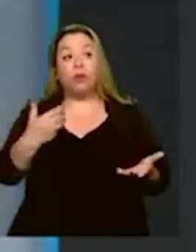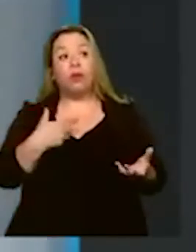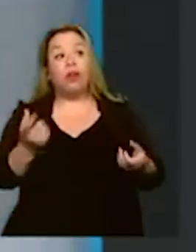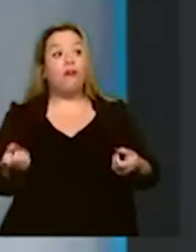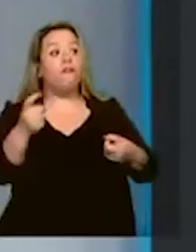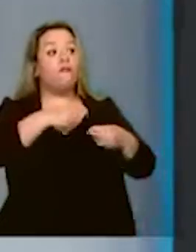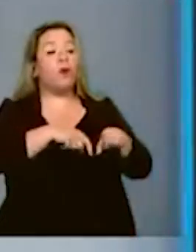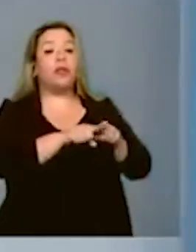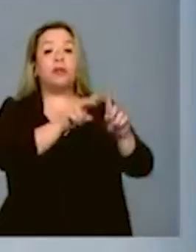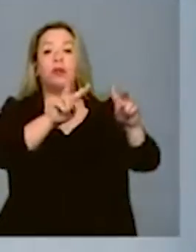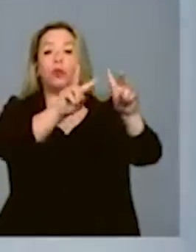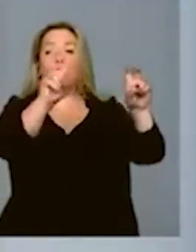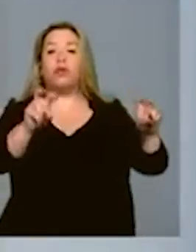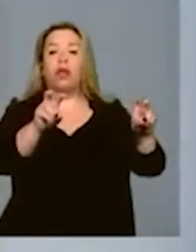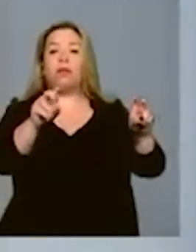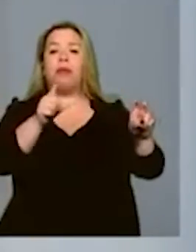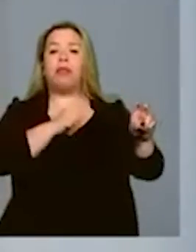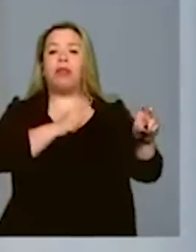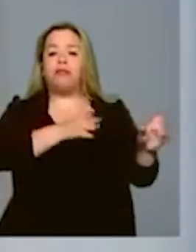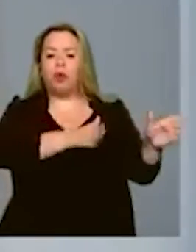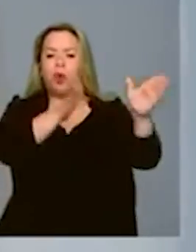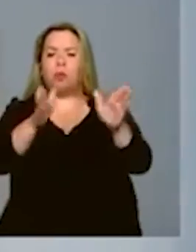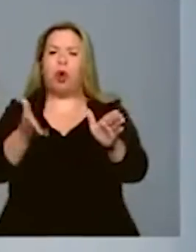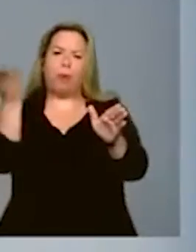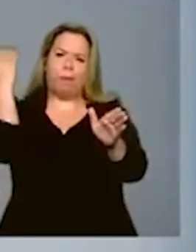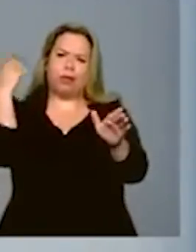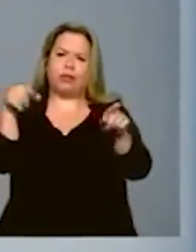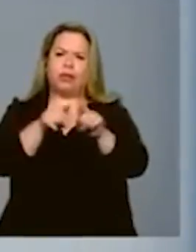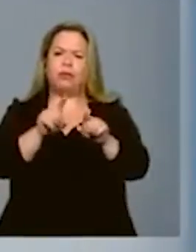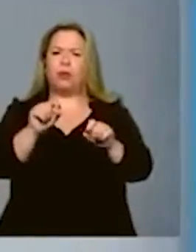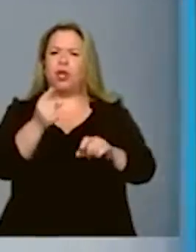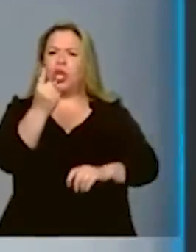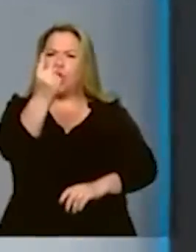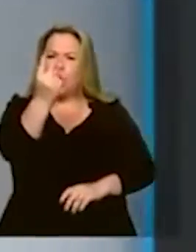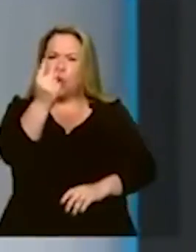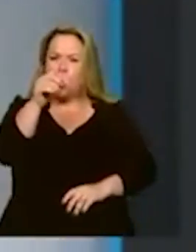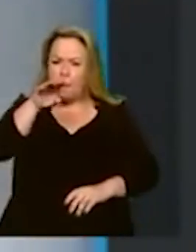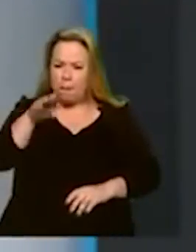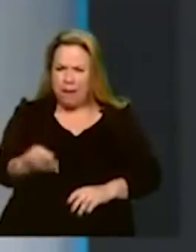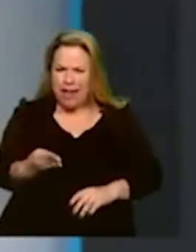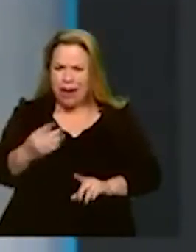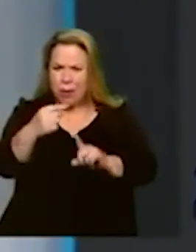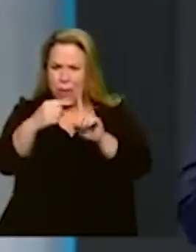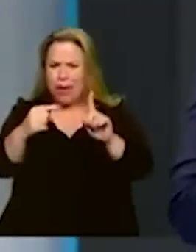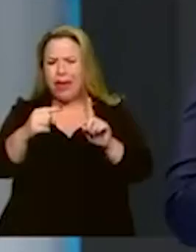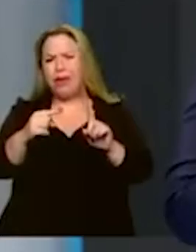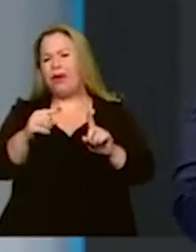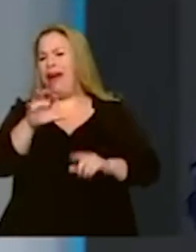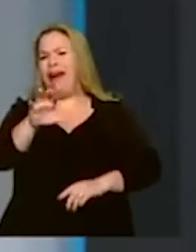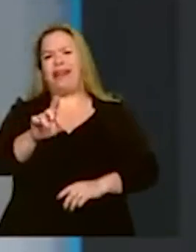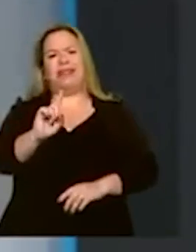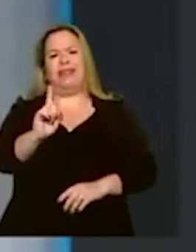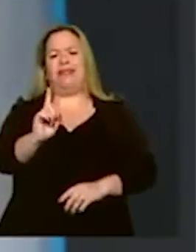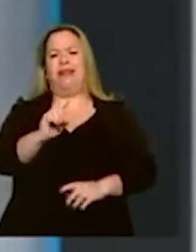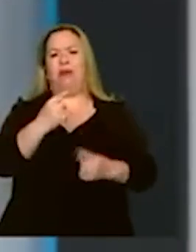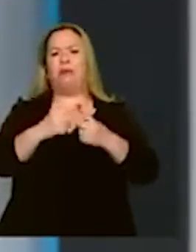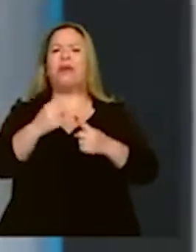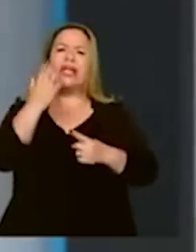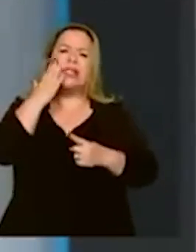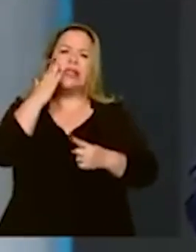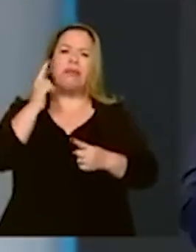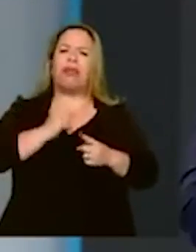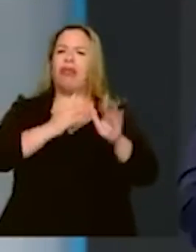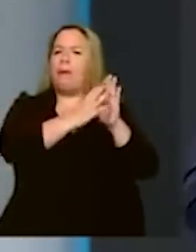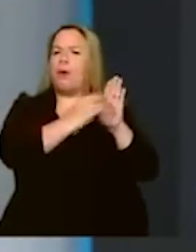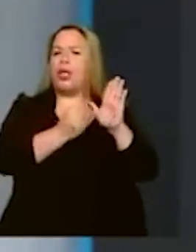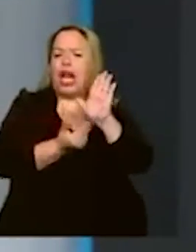tema do bloco passado. Essa conta, um bilhão e meio por ano, não é assim, Haddad. Quem entende de modelagem sabe que sempre tem uma concentração